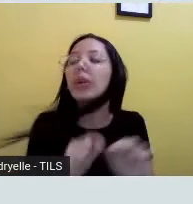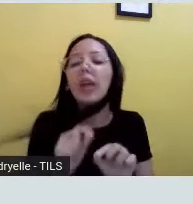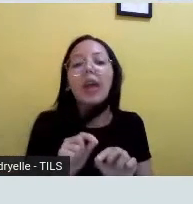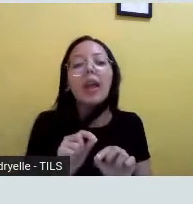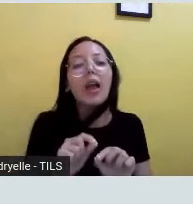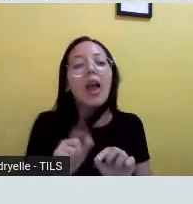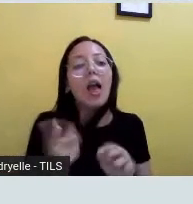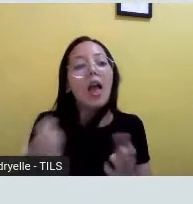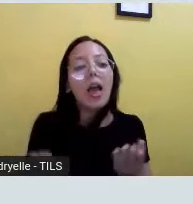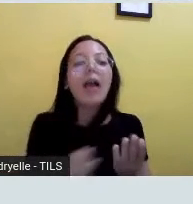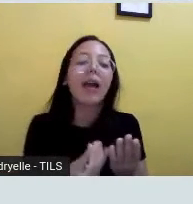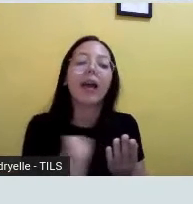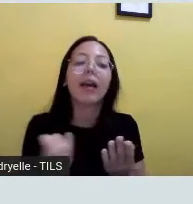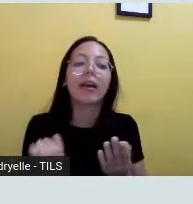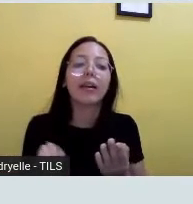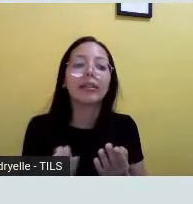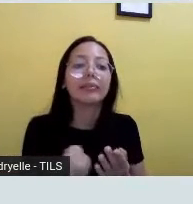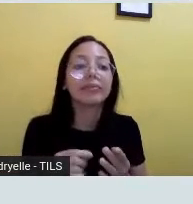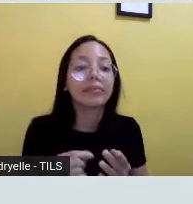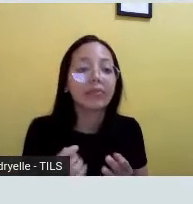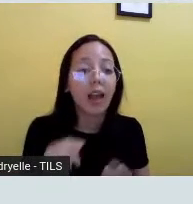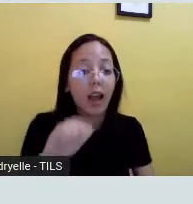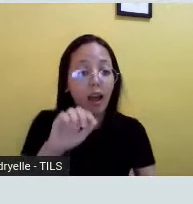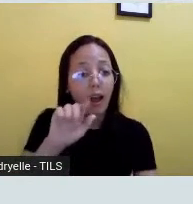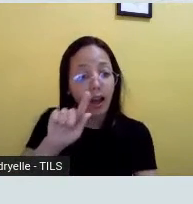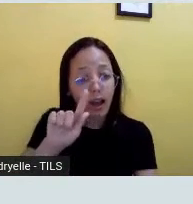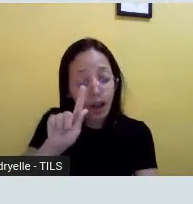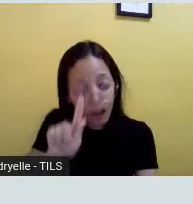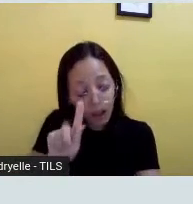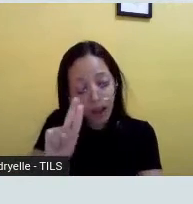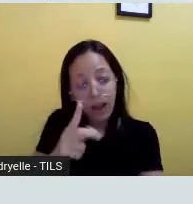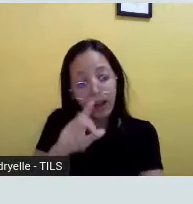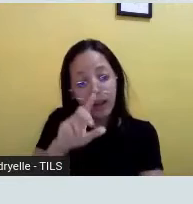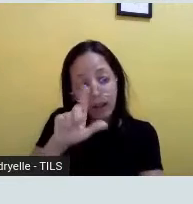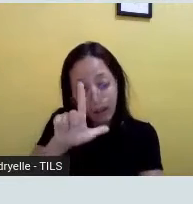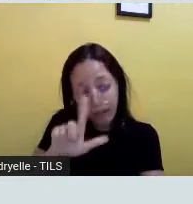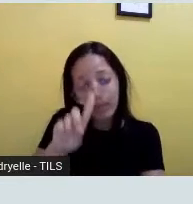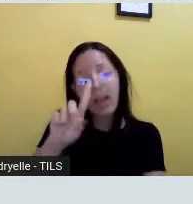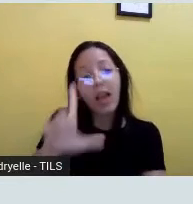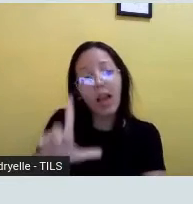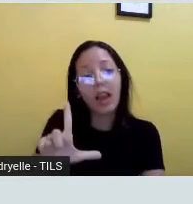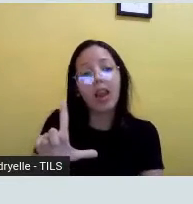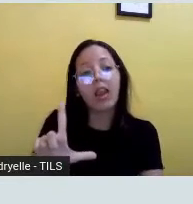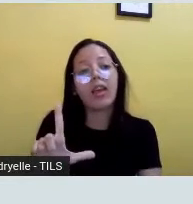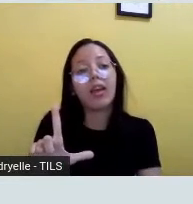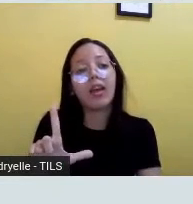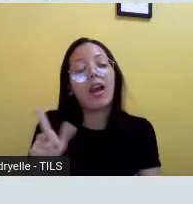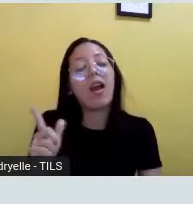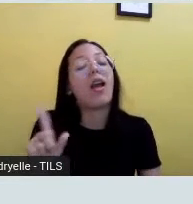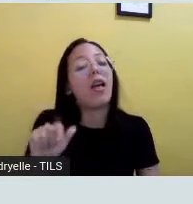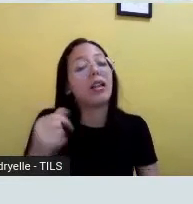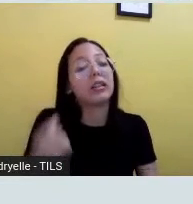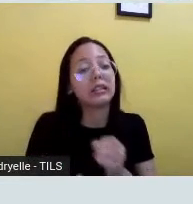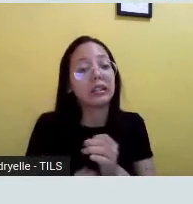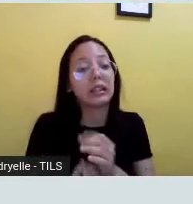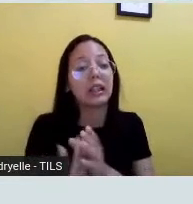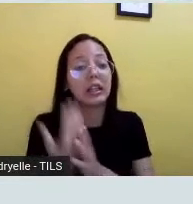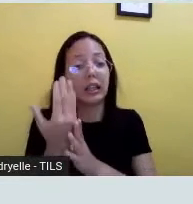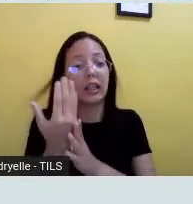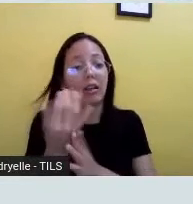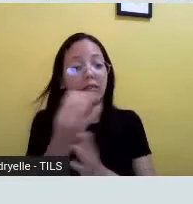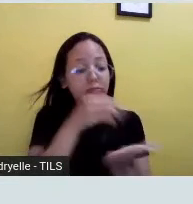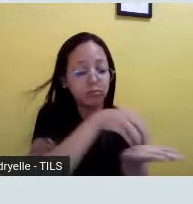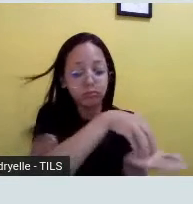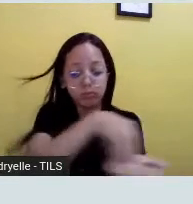né? Que é o HDL. Porque o HDL, ele pega esse LDL e faz com que ele seja excretado.